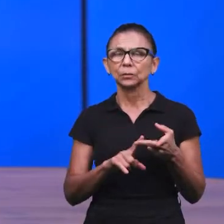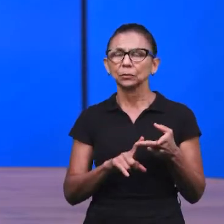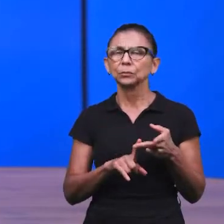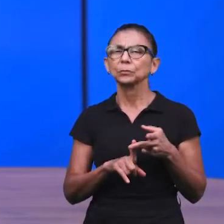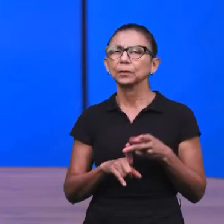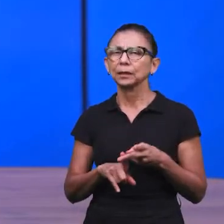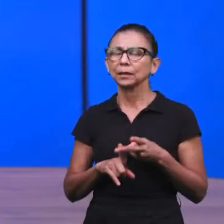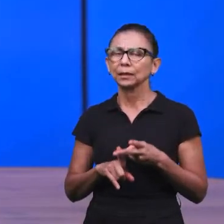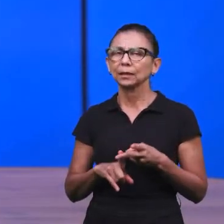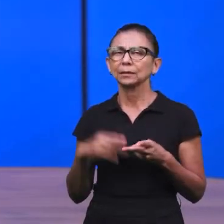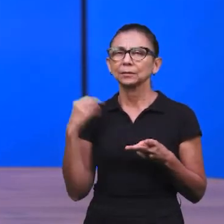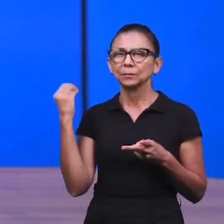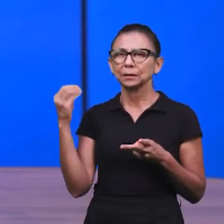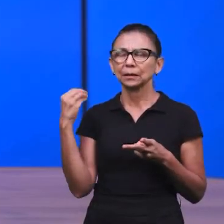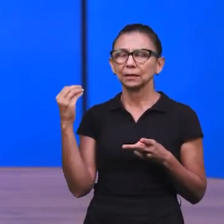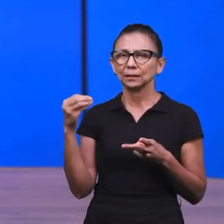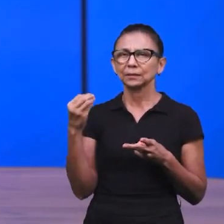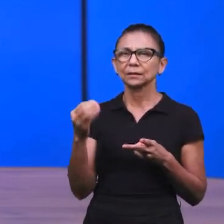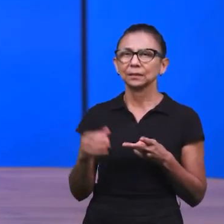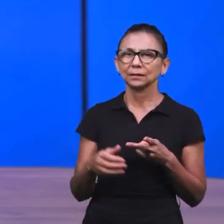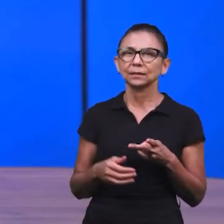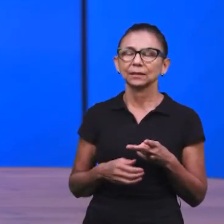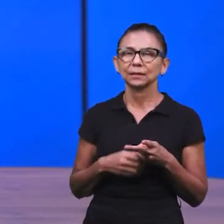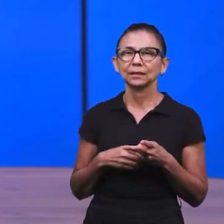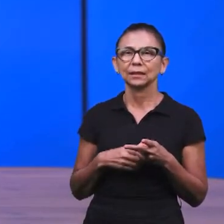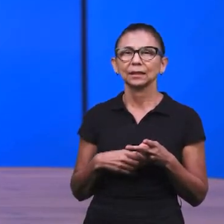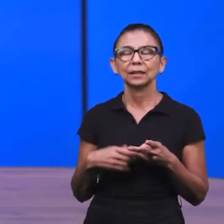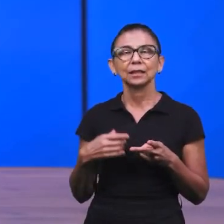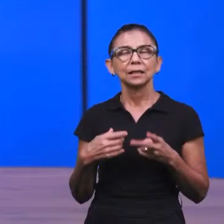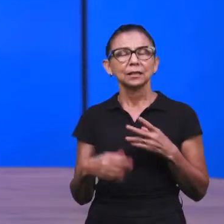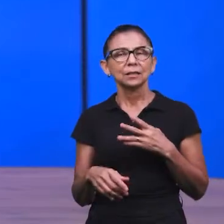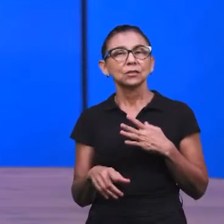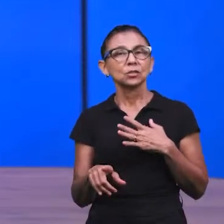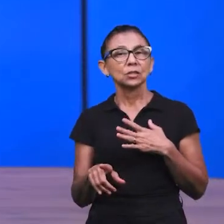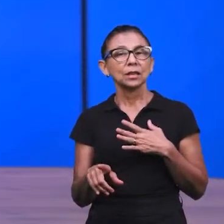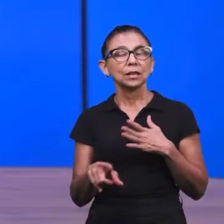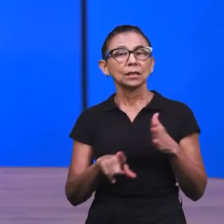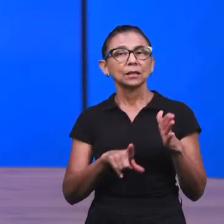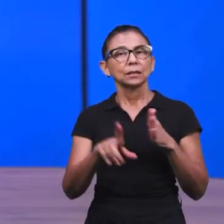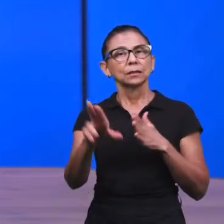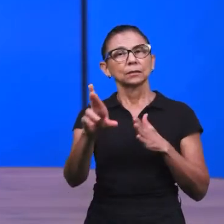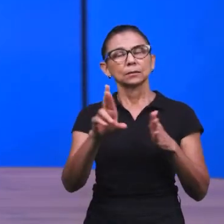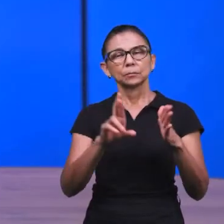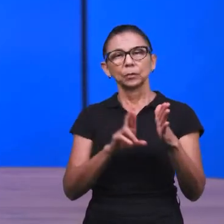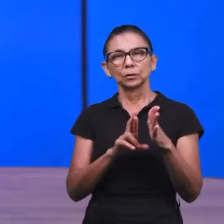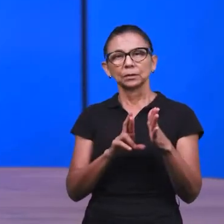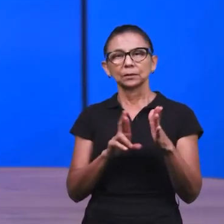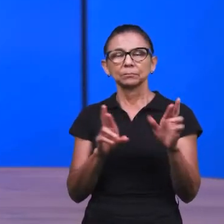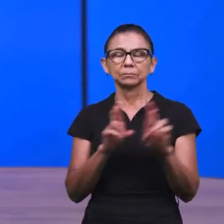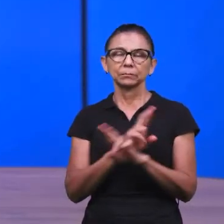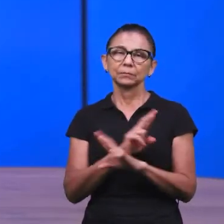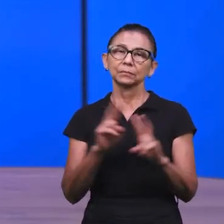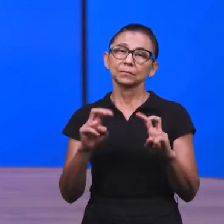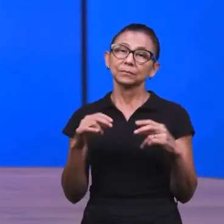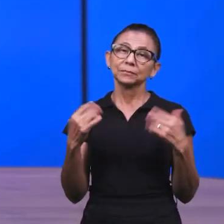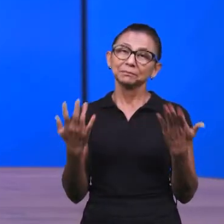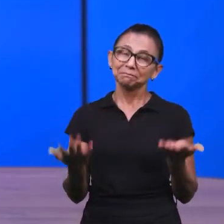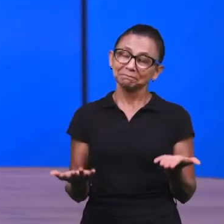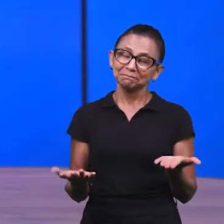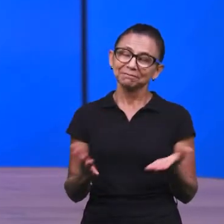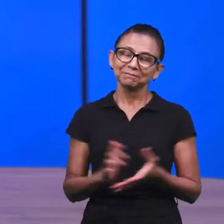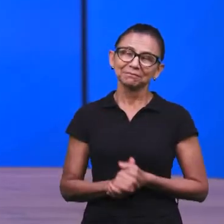irmãos para participarem da Escola Bíblica, já com algumas respostas relacionadas ao assunto. E, aliás, nós